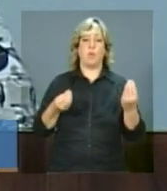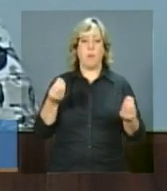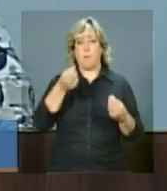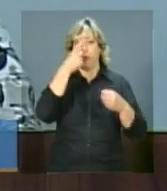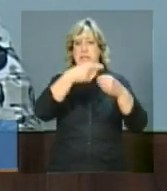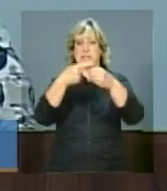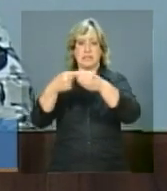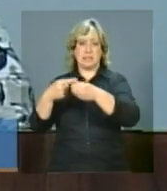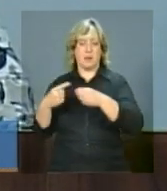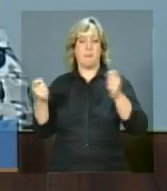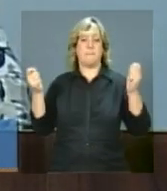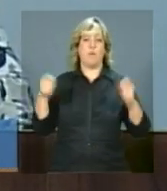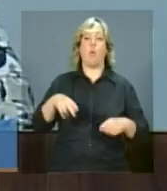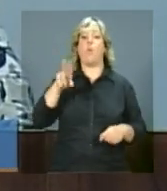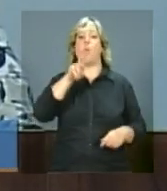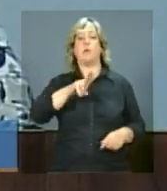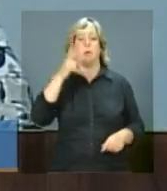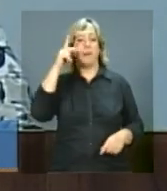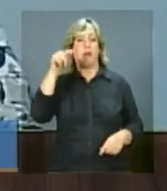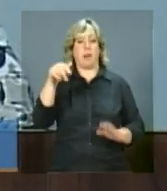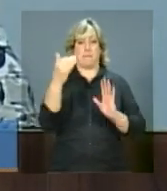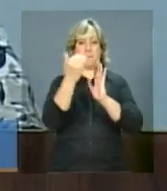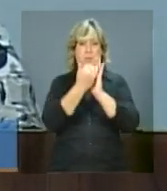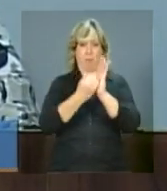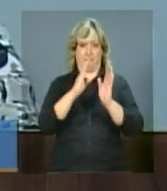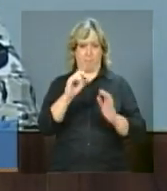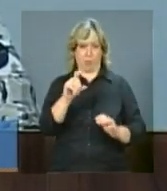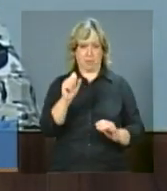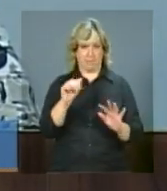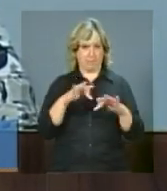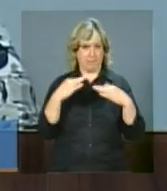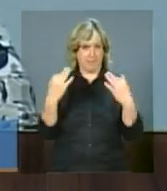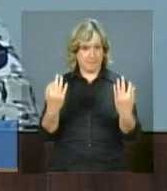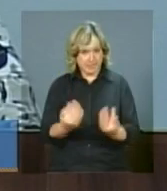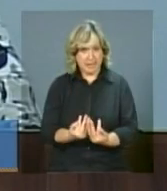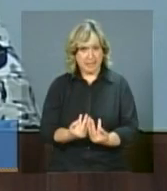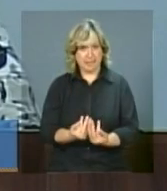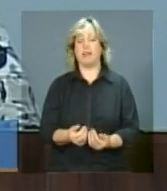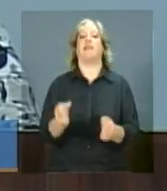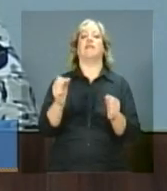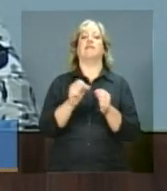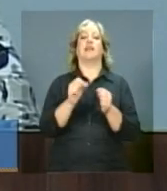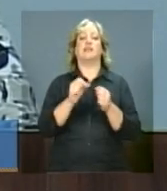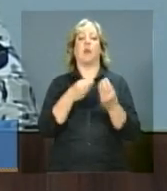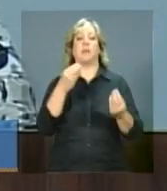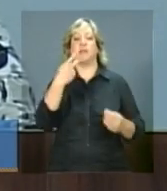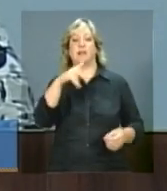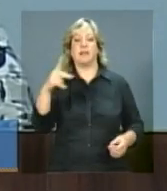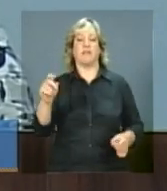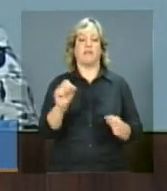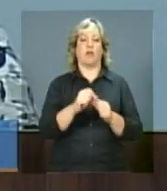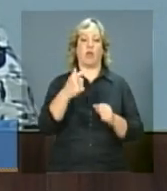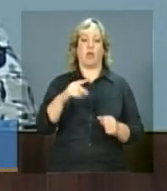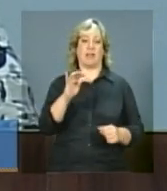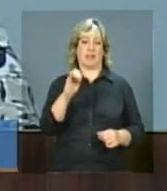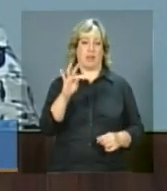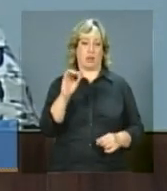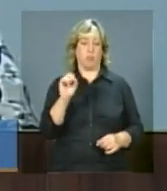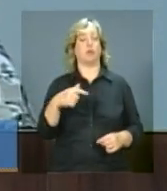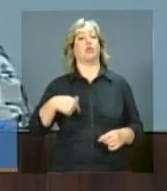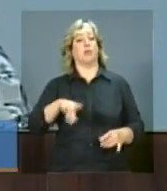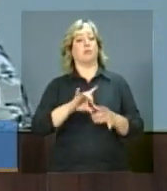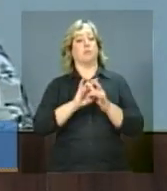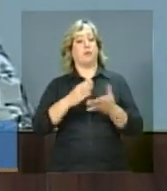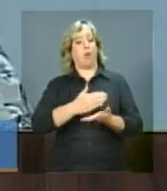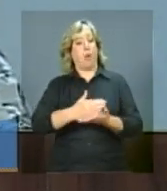municípios poderão estar utilizando para o programa Bolsa Família, refazer as estimativas, refazer seus tetos, nós disponibilizaremos a